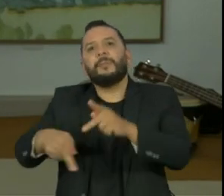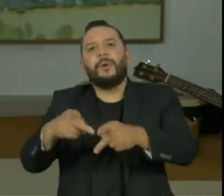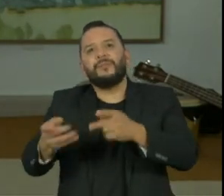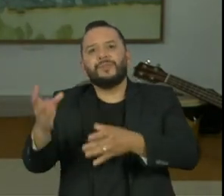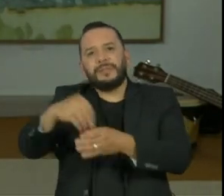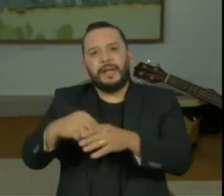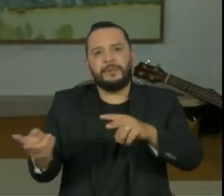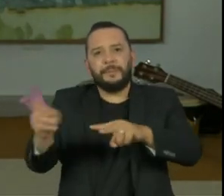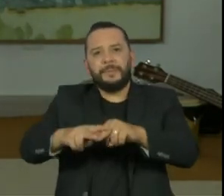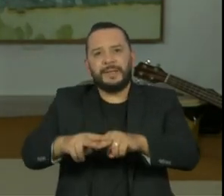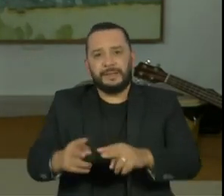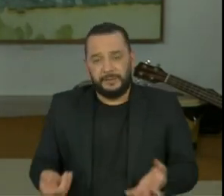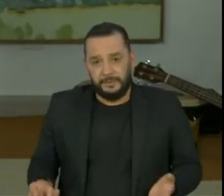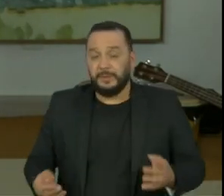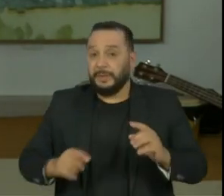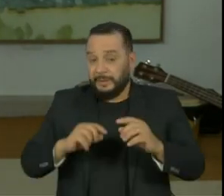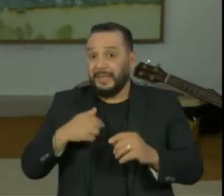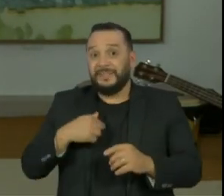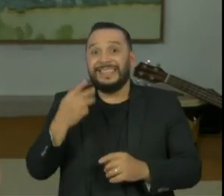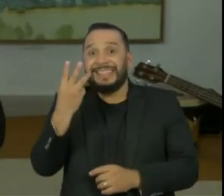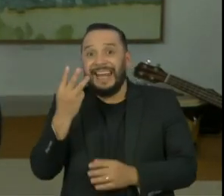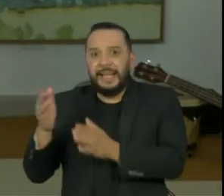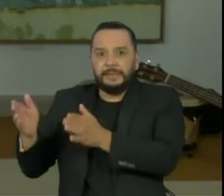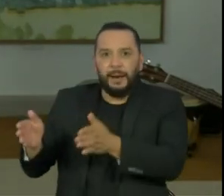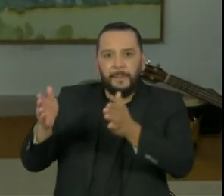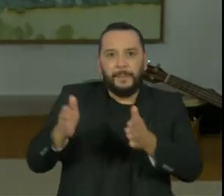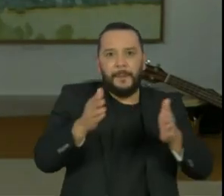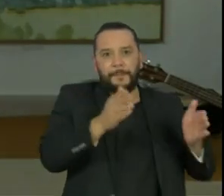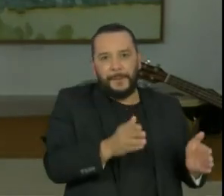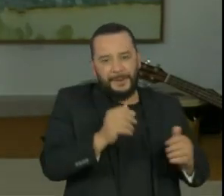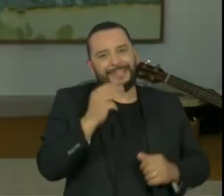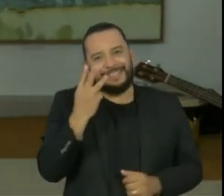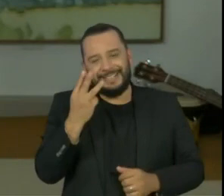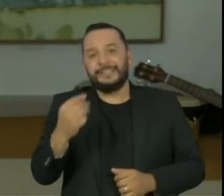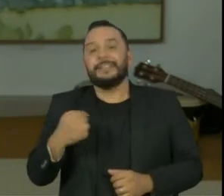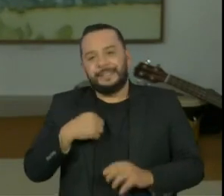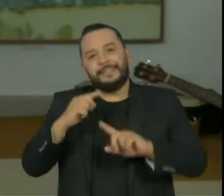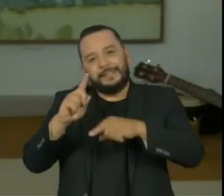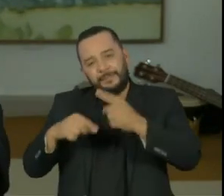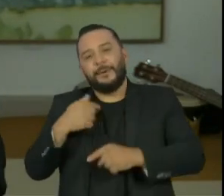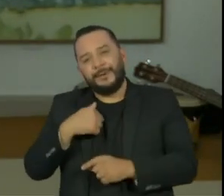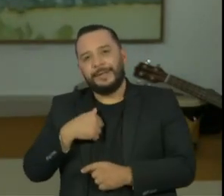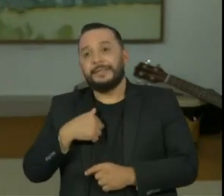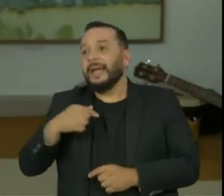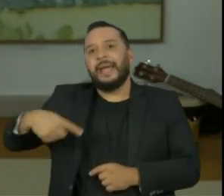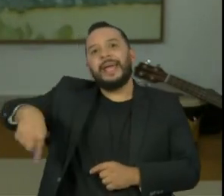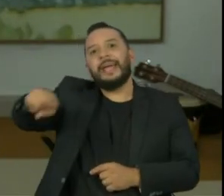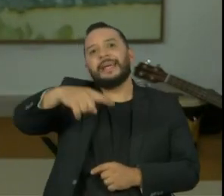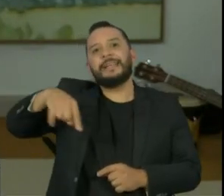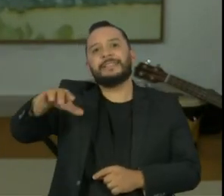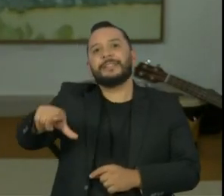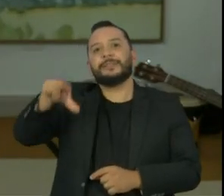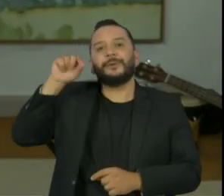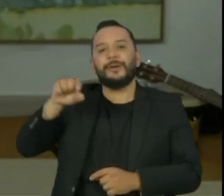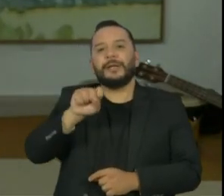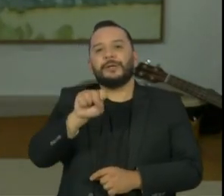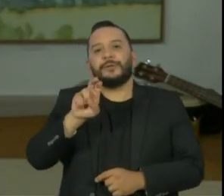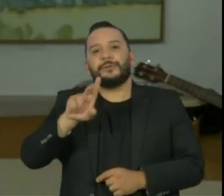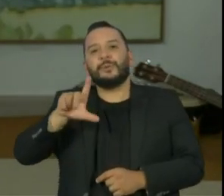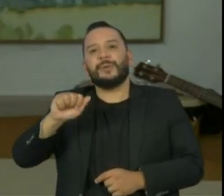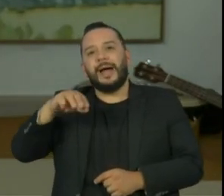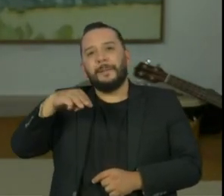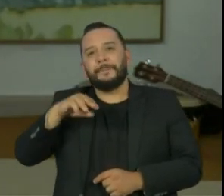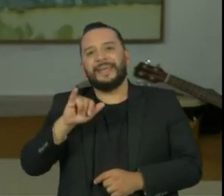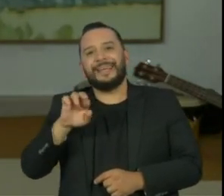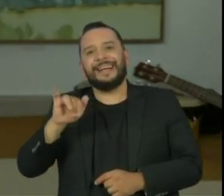carcerária. Na segunda parte, eles elegeram a Sula Miranda e a gente levou para cantar. E na terceira parte,